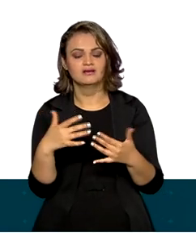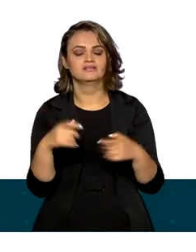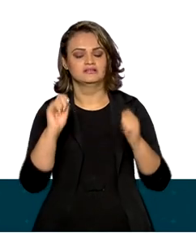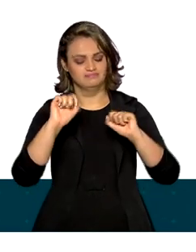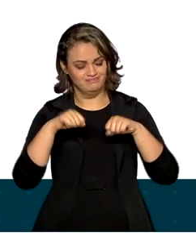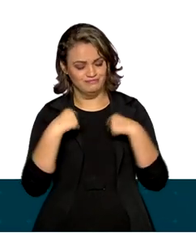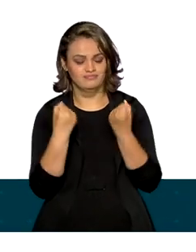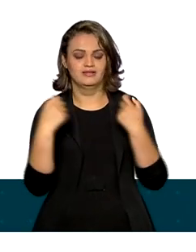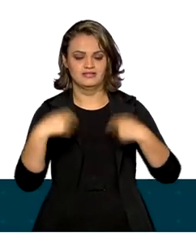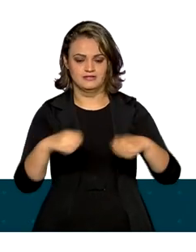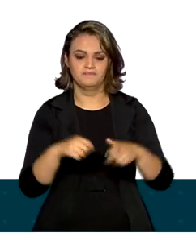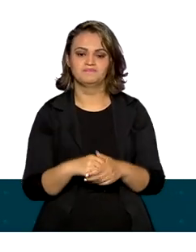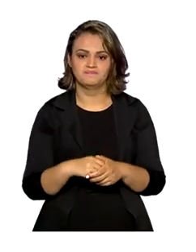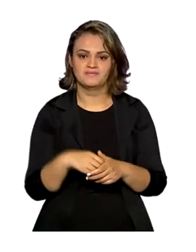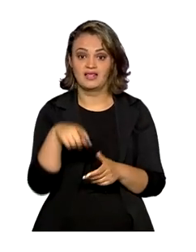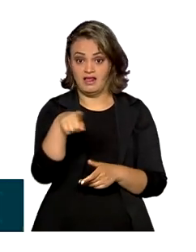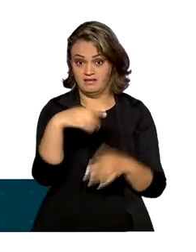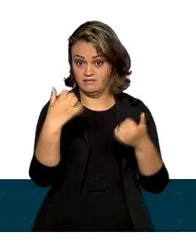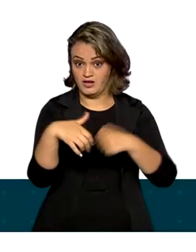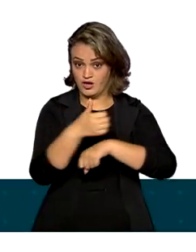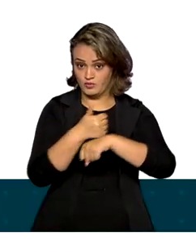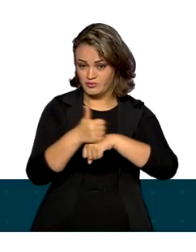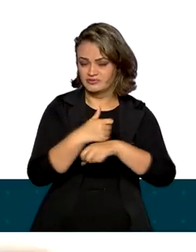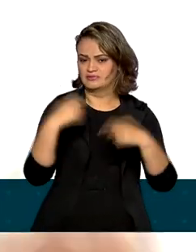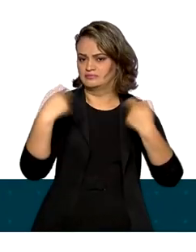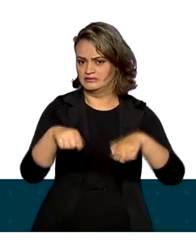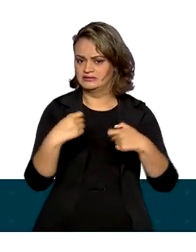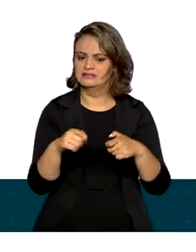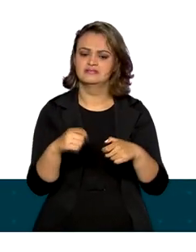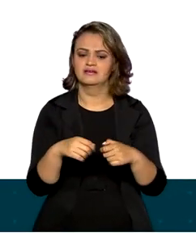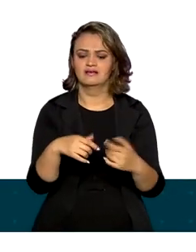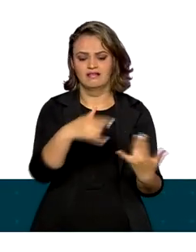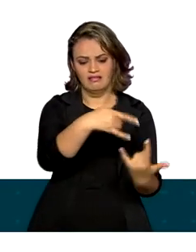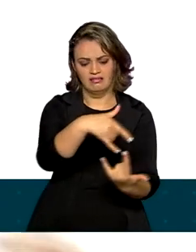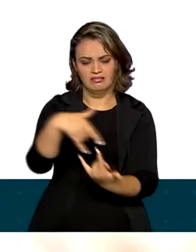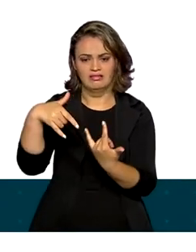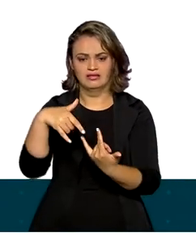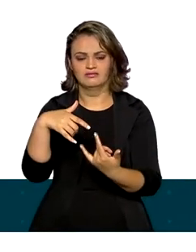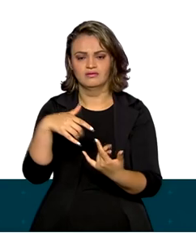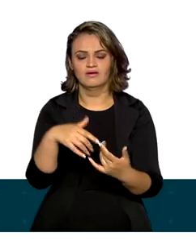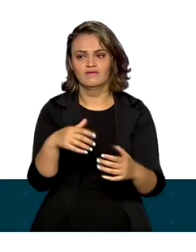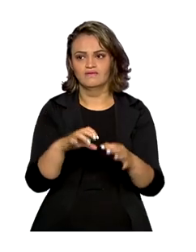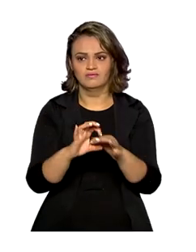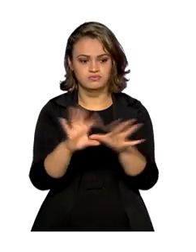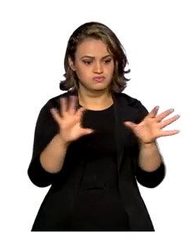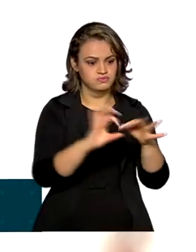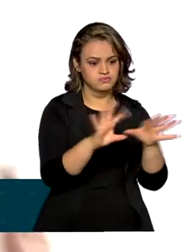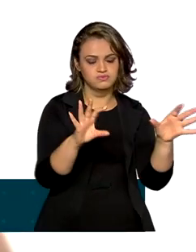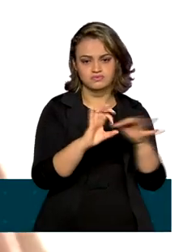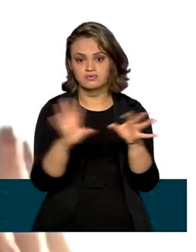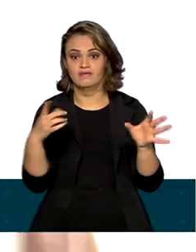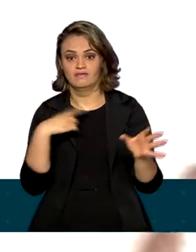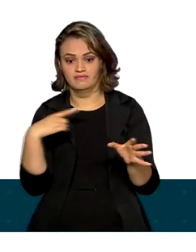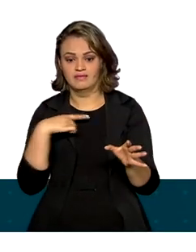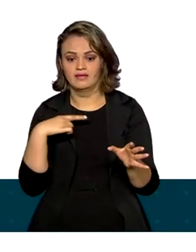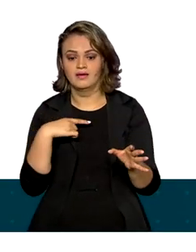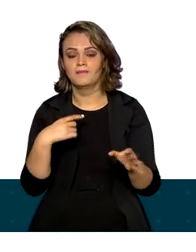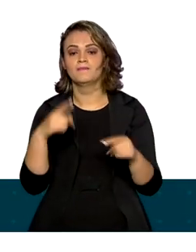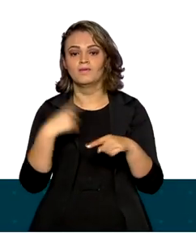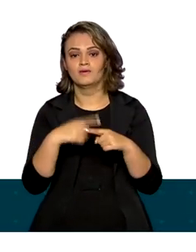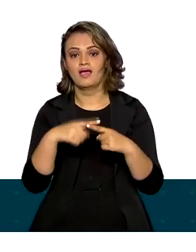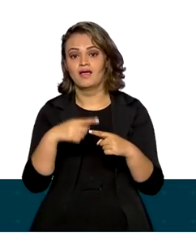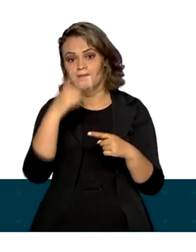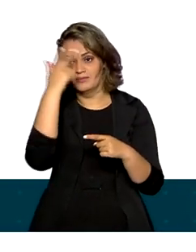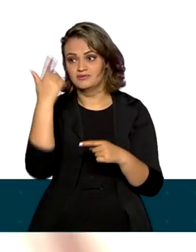dedicação. A gente precisa de profissionais. São mais leitos que estão abrindo o tempo todo, porque mais pessoas